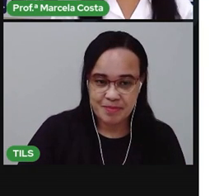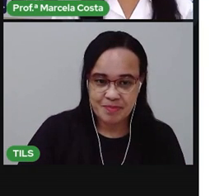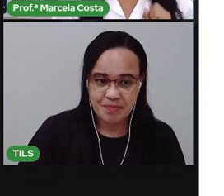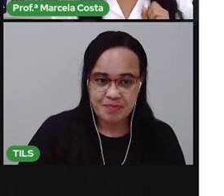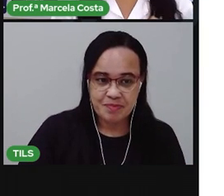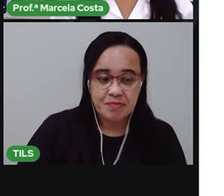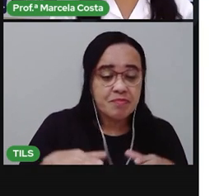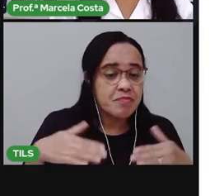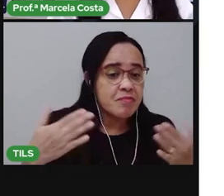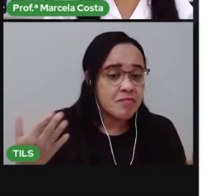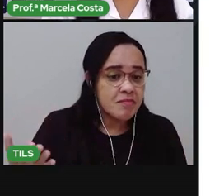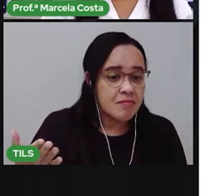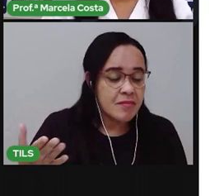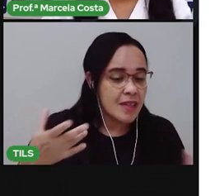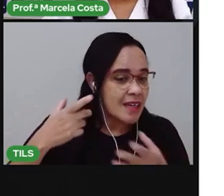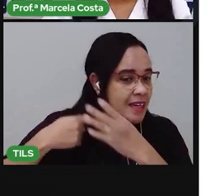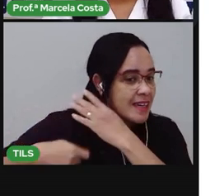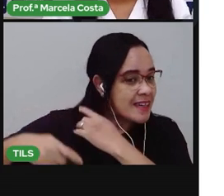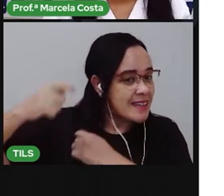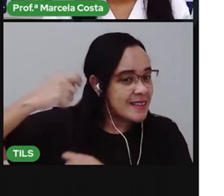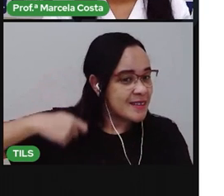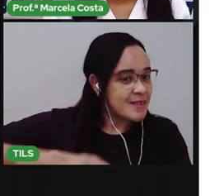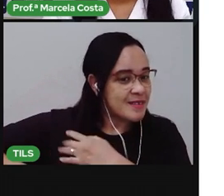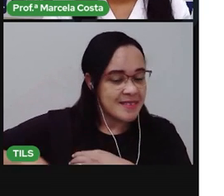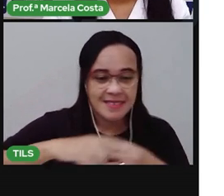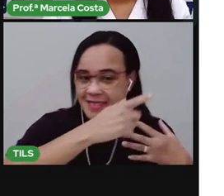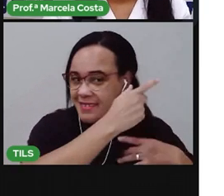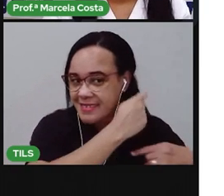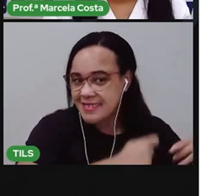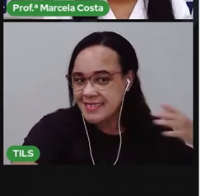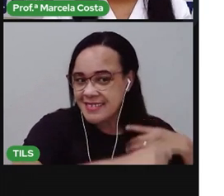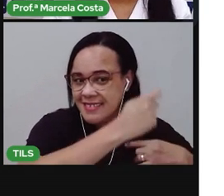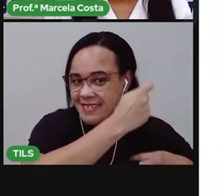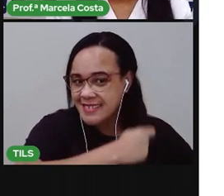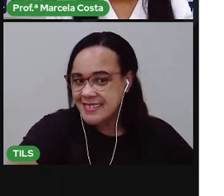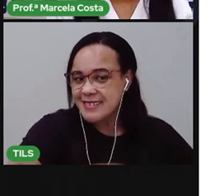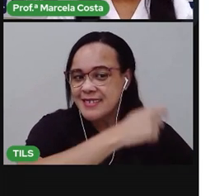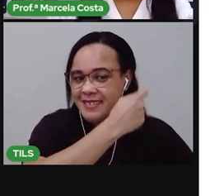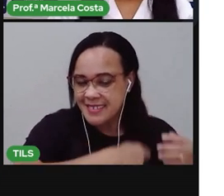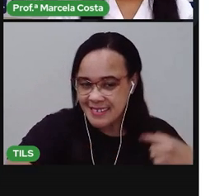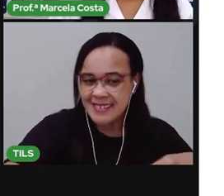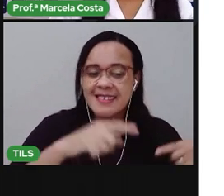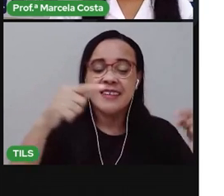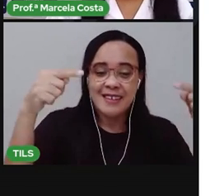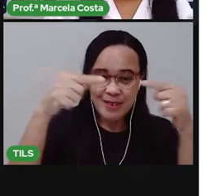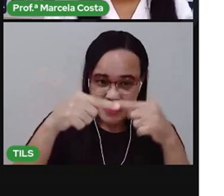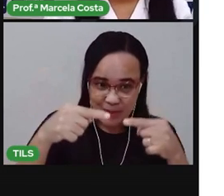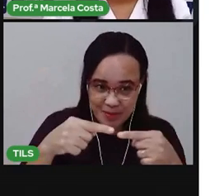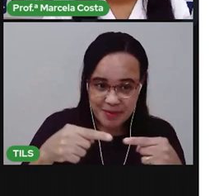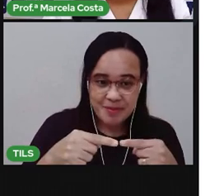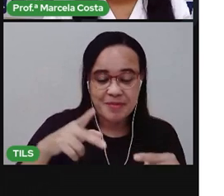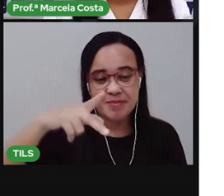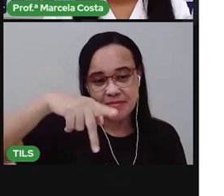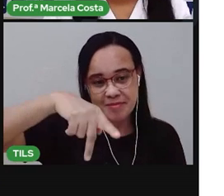Foi pentear os cabelos. Pentear os cabelos.